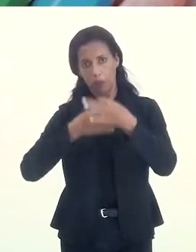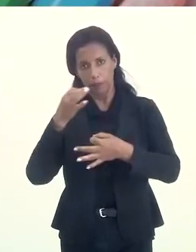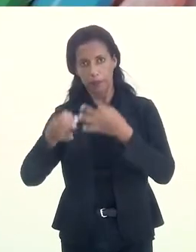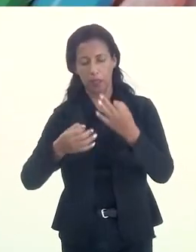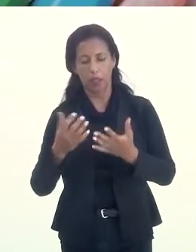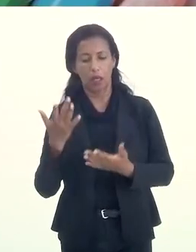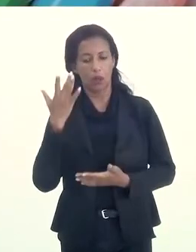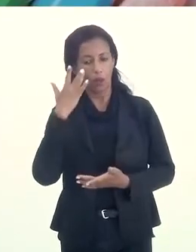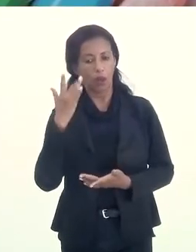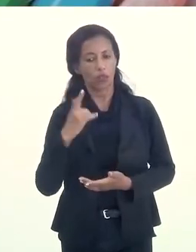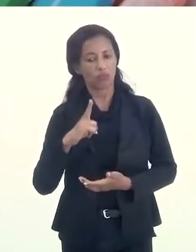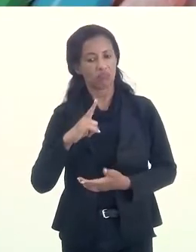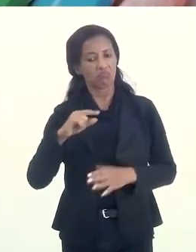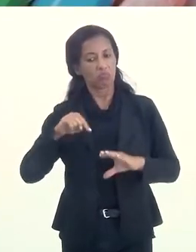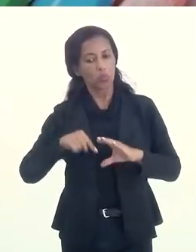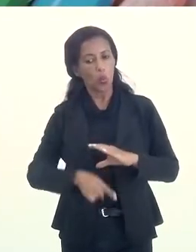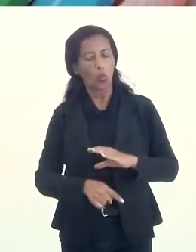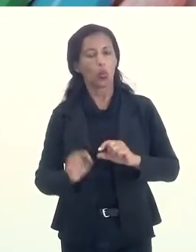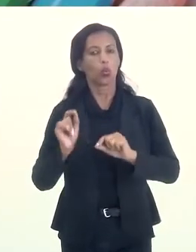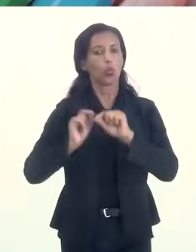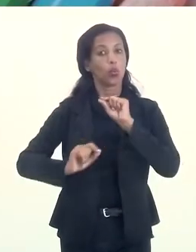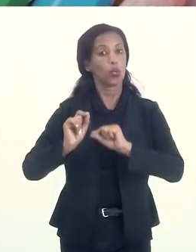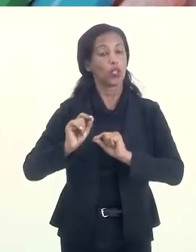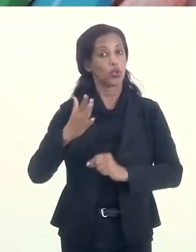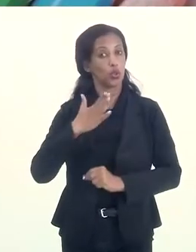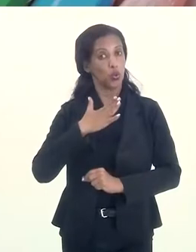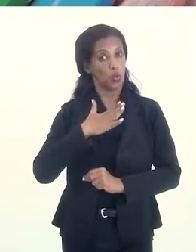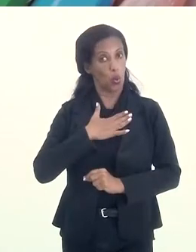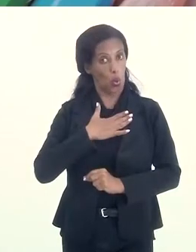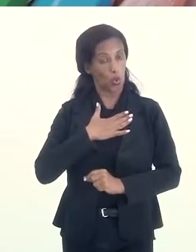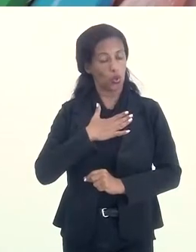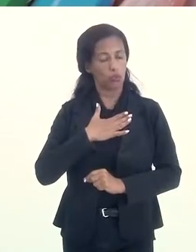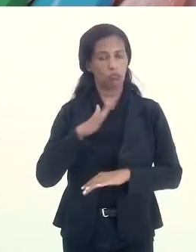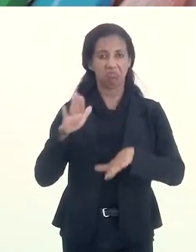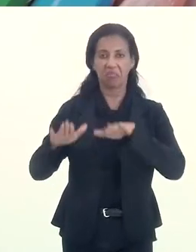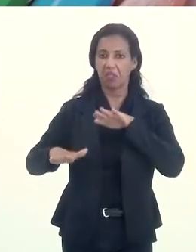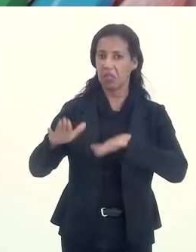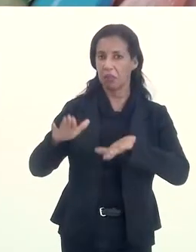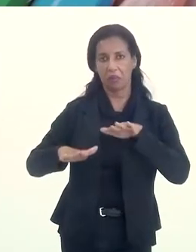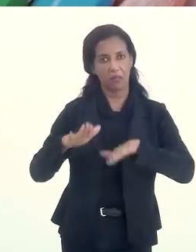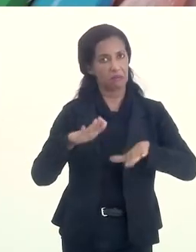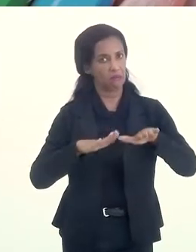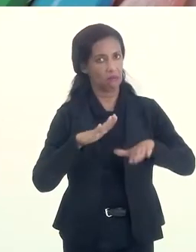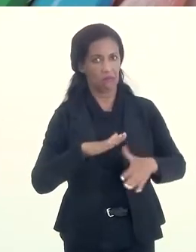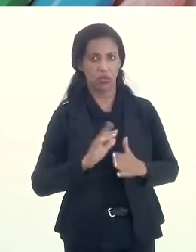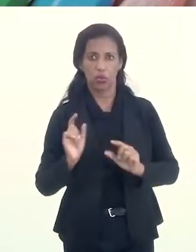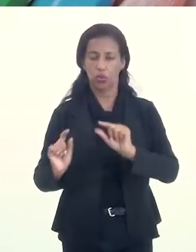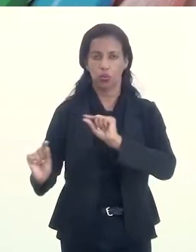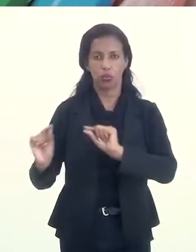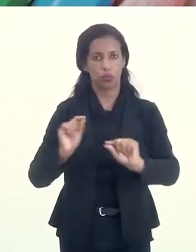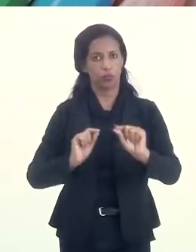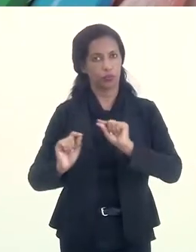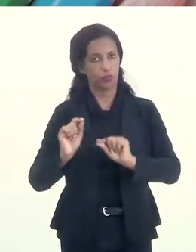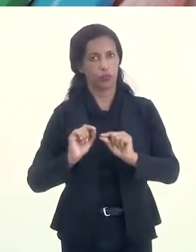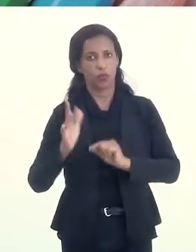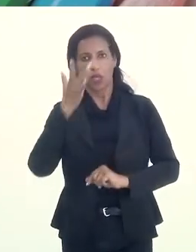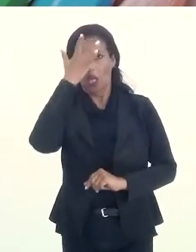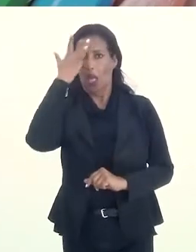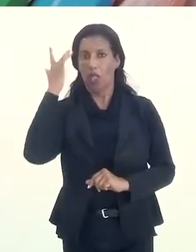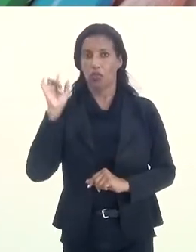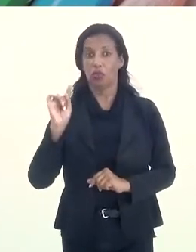eu acho que tem a ver com o aprofundamento no que a gente gosta e fundo, independentemente do que